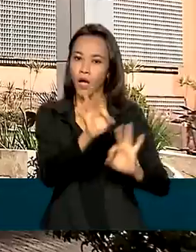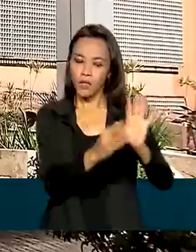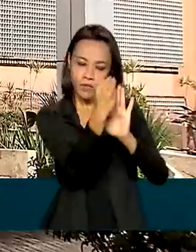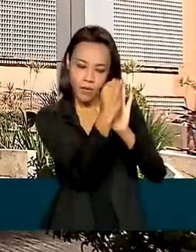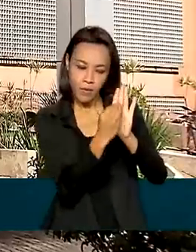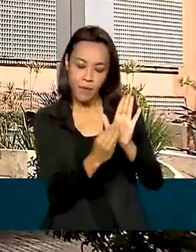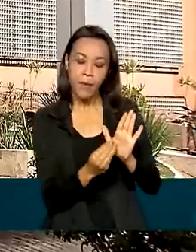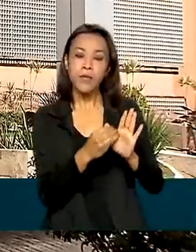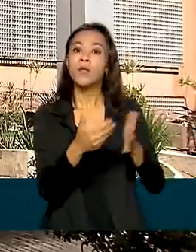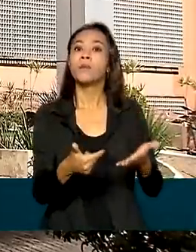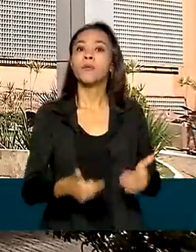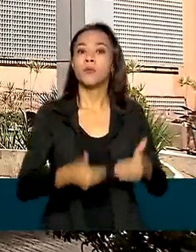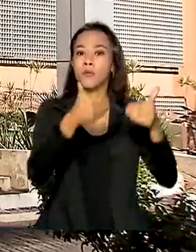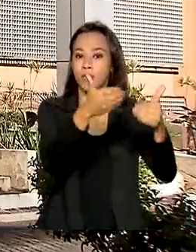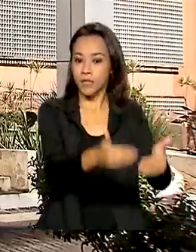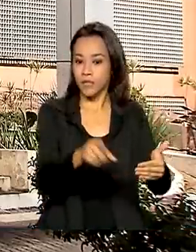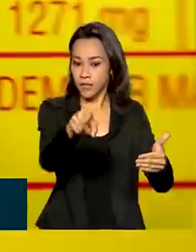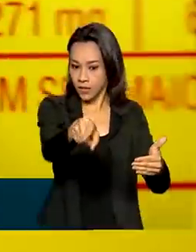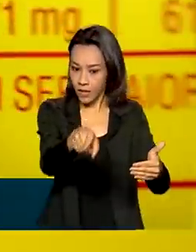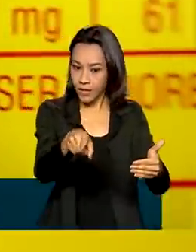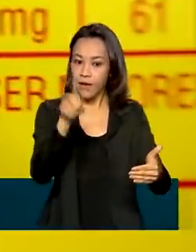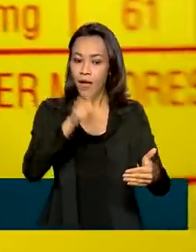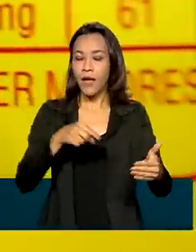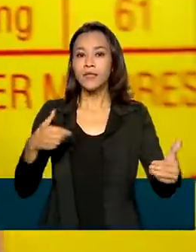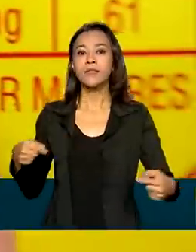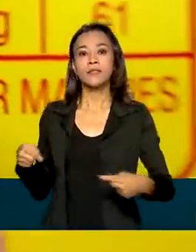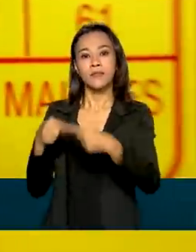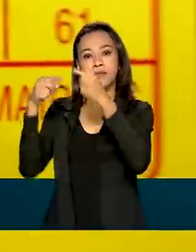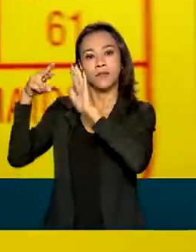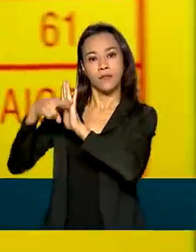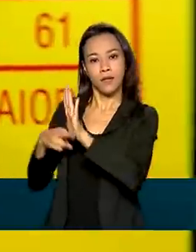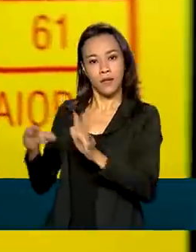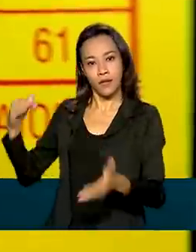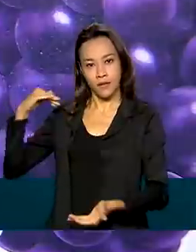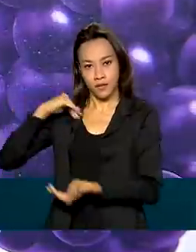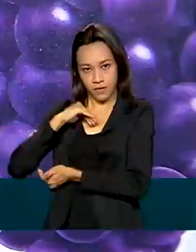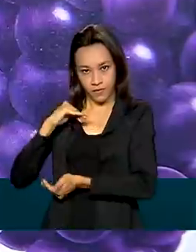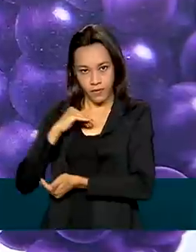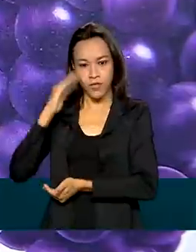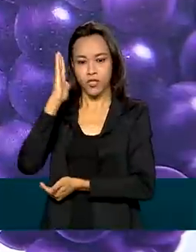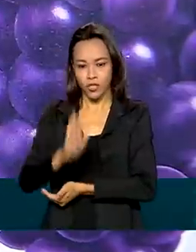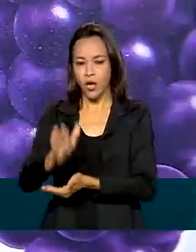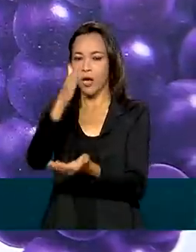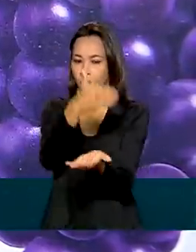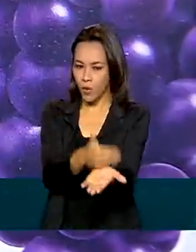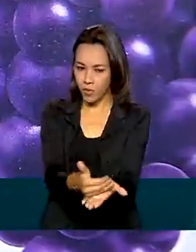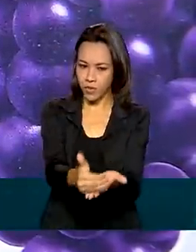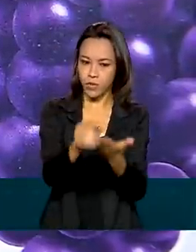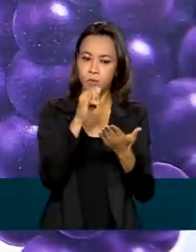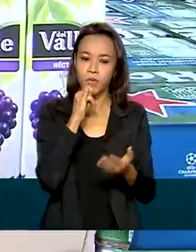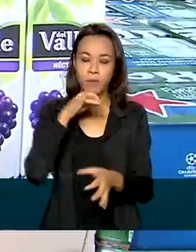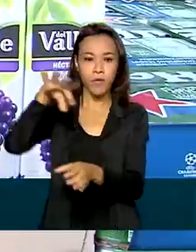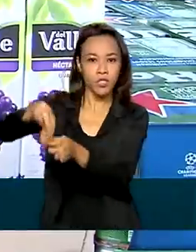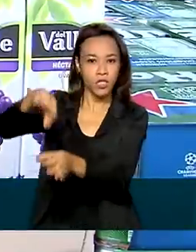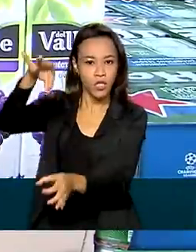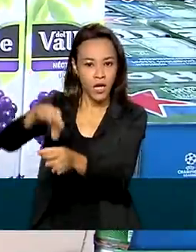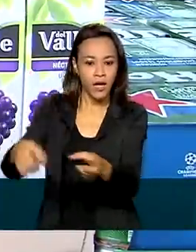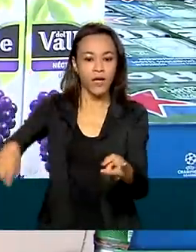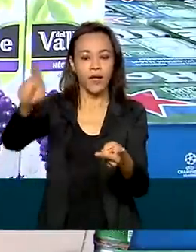uma nova regra de rotulagem da Anvisa. A norma já está valendo. No rótulo de produtos como chás,